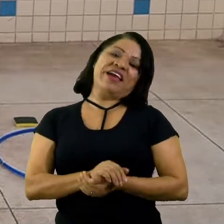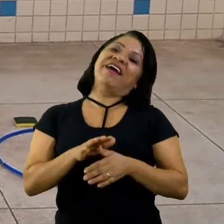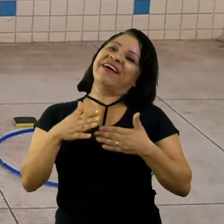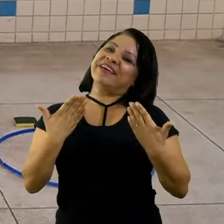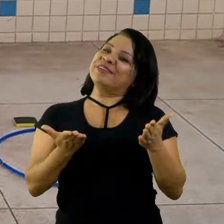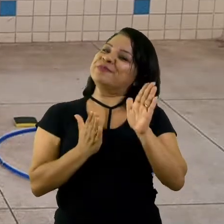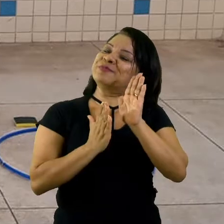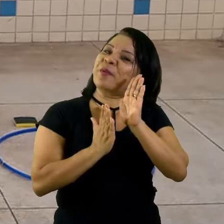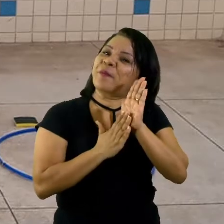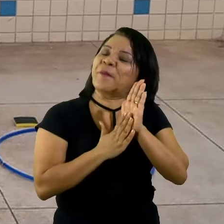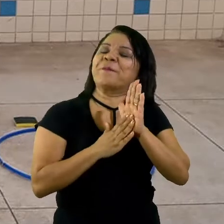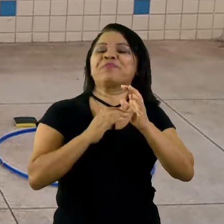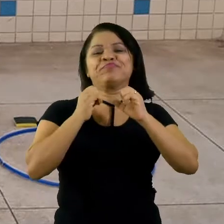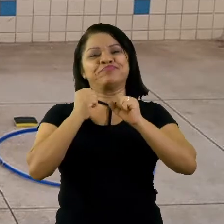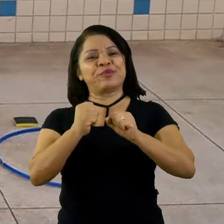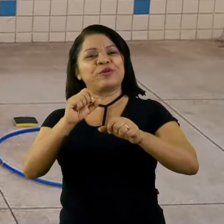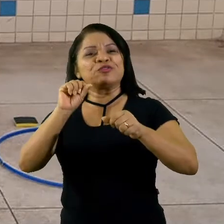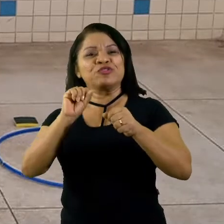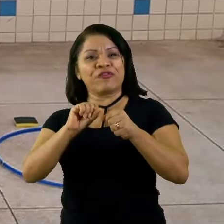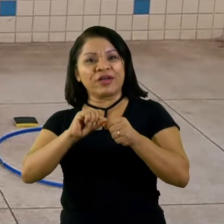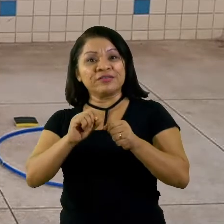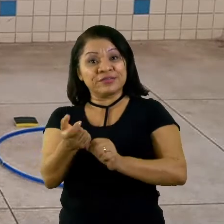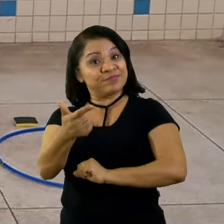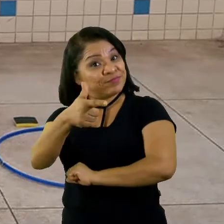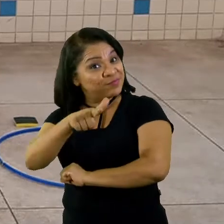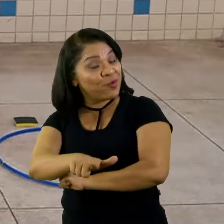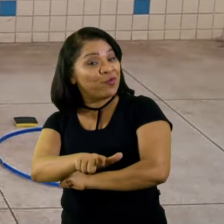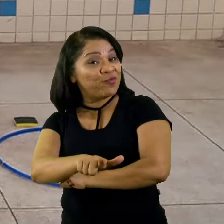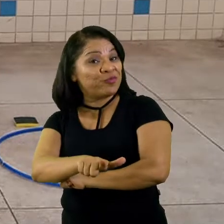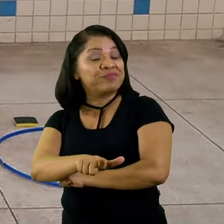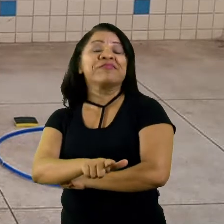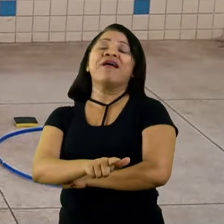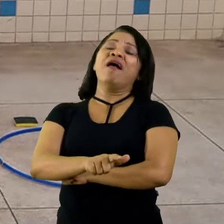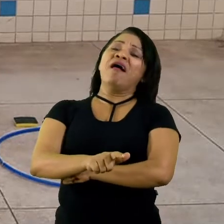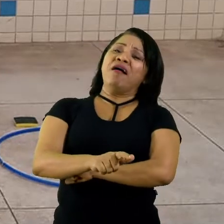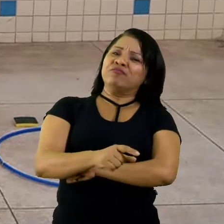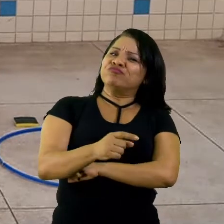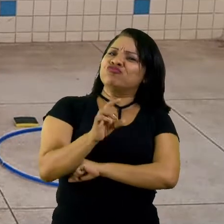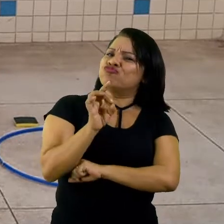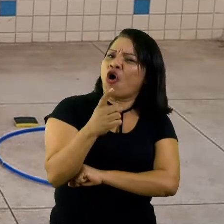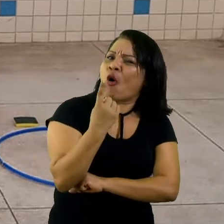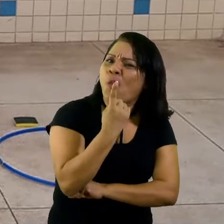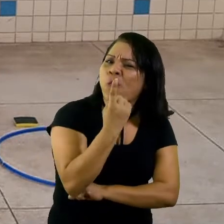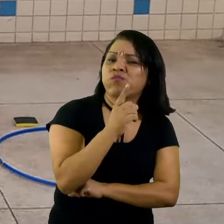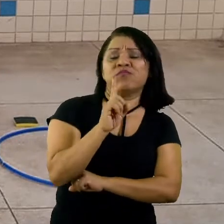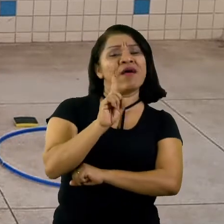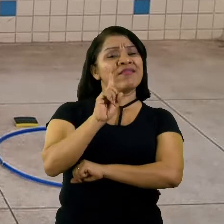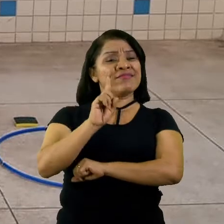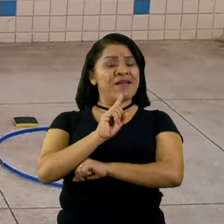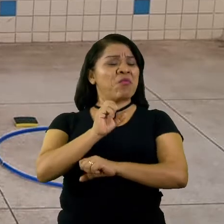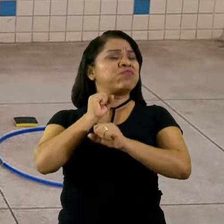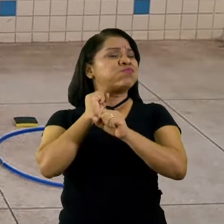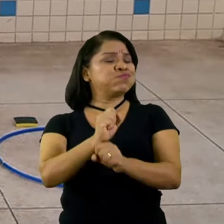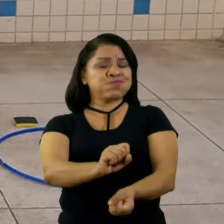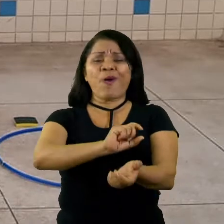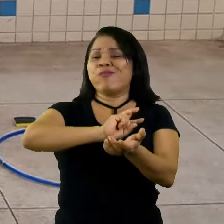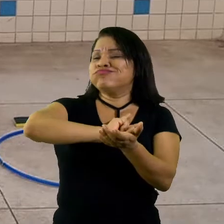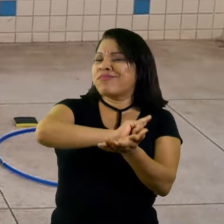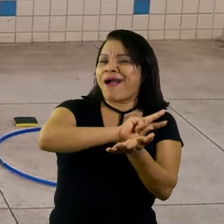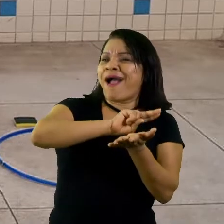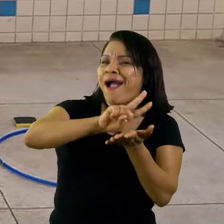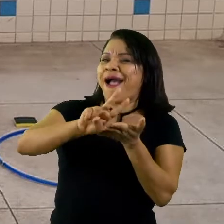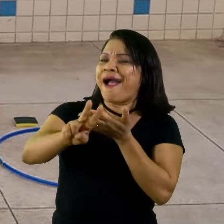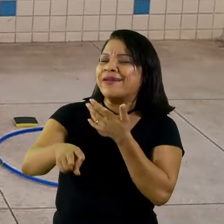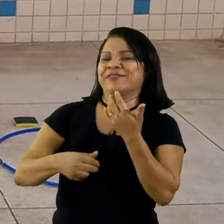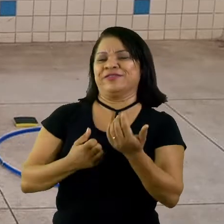proposta, você pode fazer mais de uma vez. Você não precisa fazer só uma vez. Você pode fazer várias vezes. Pode também